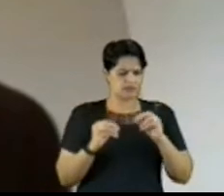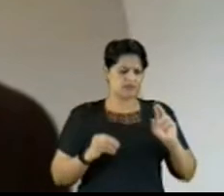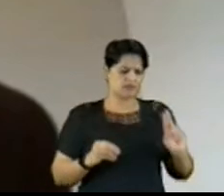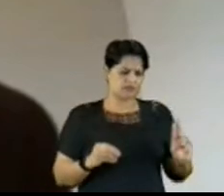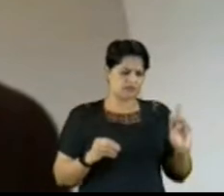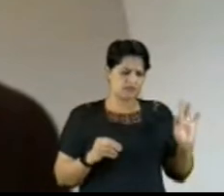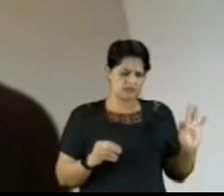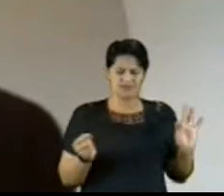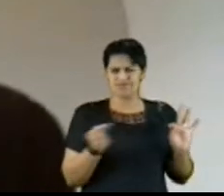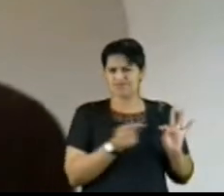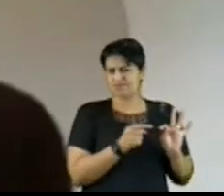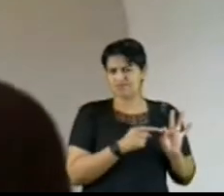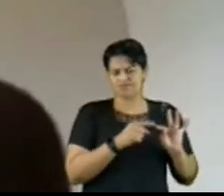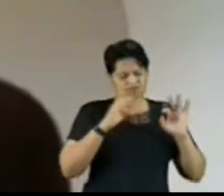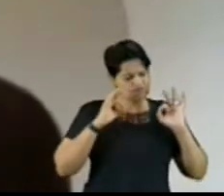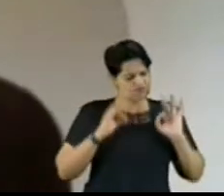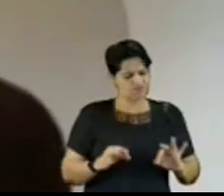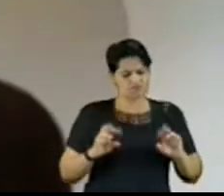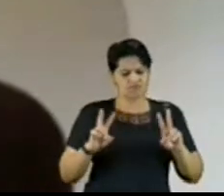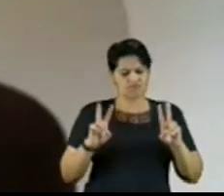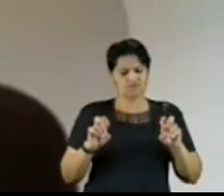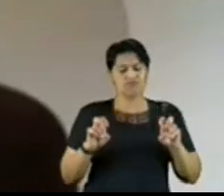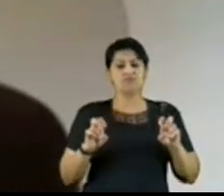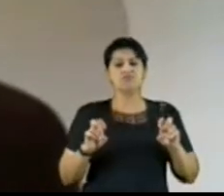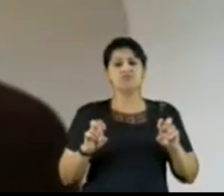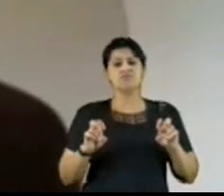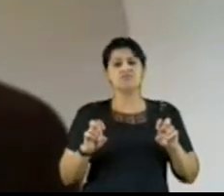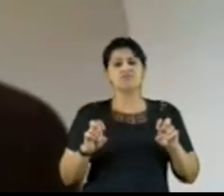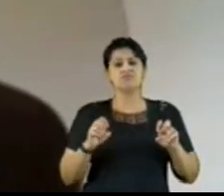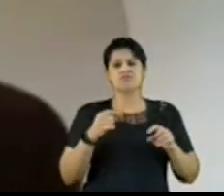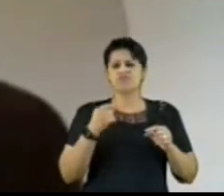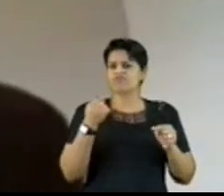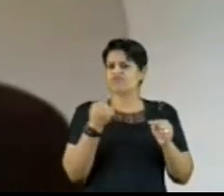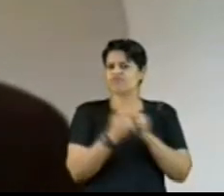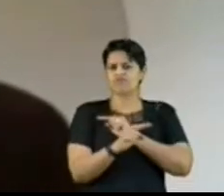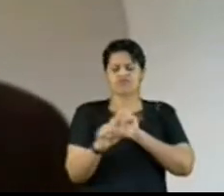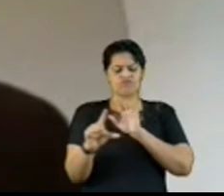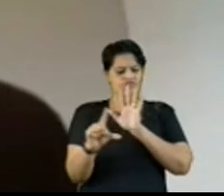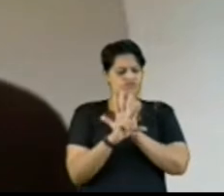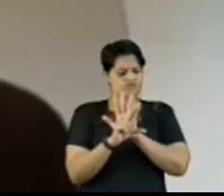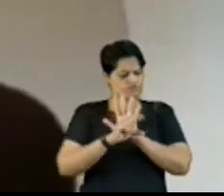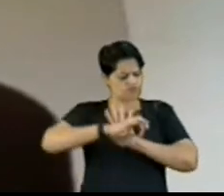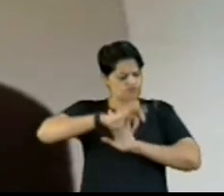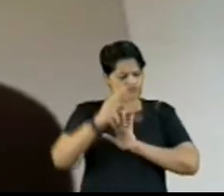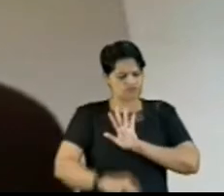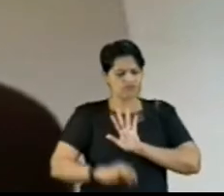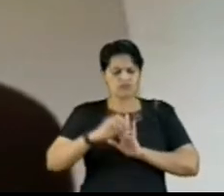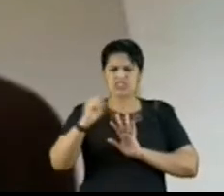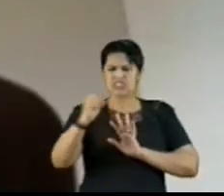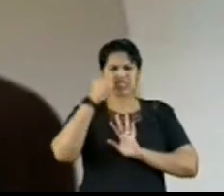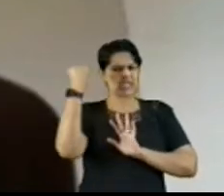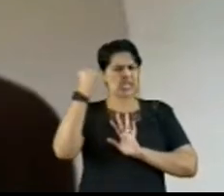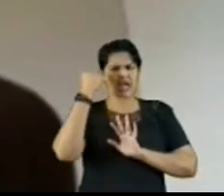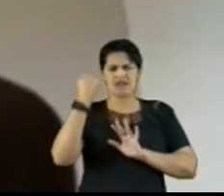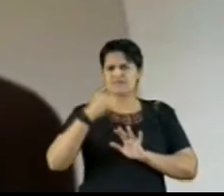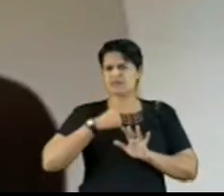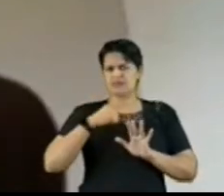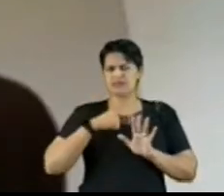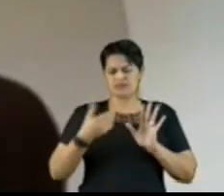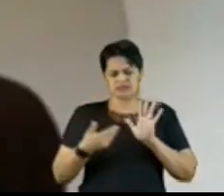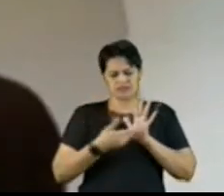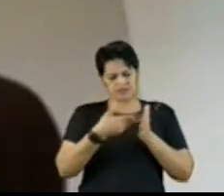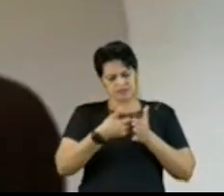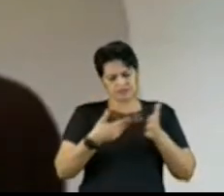instrutiva, no tocante a ilegalidades graves que constam da minuta sob